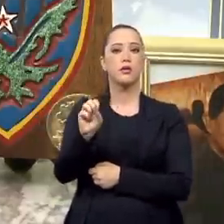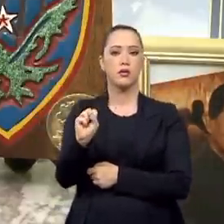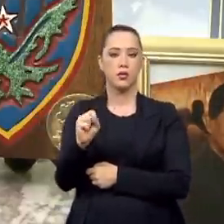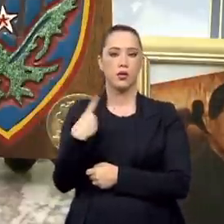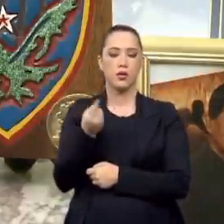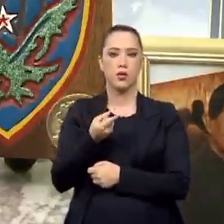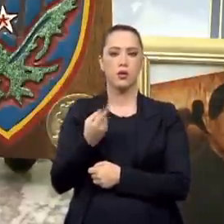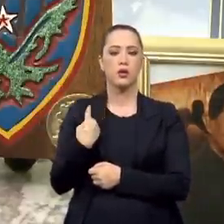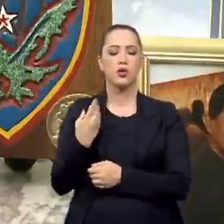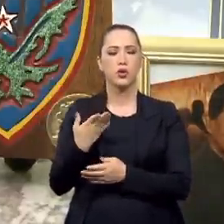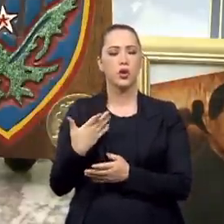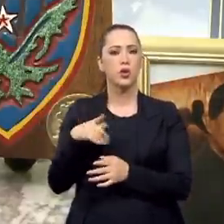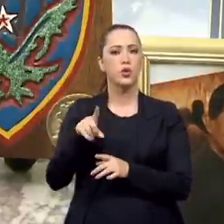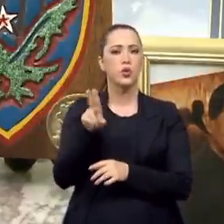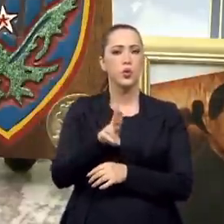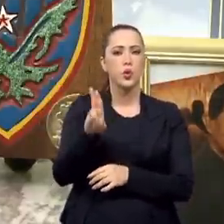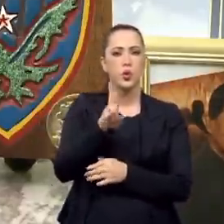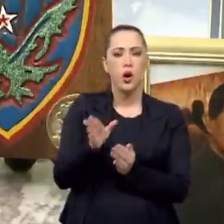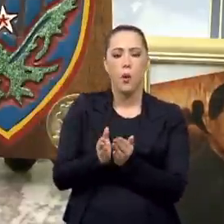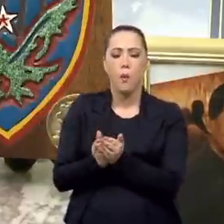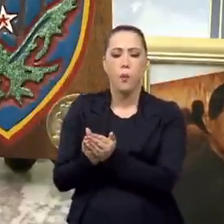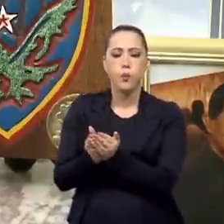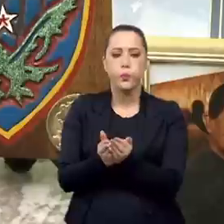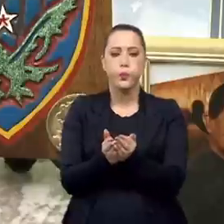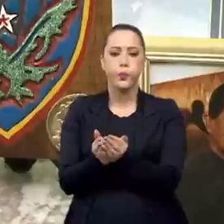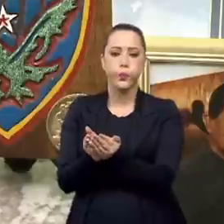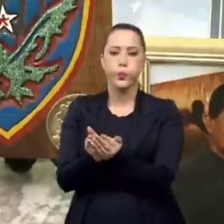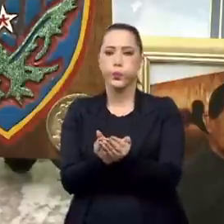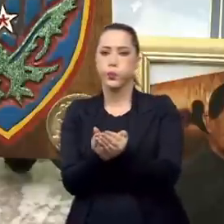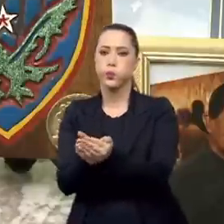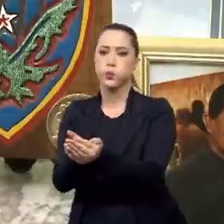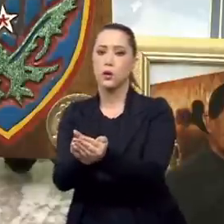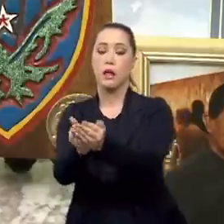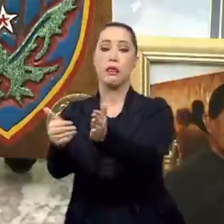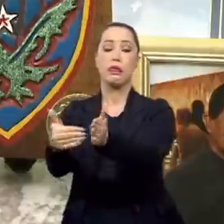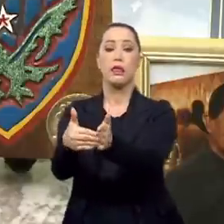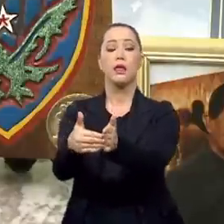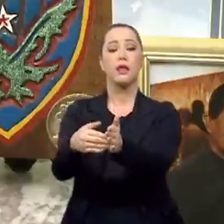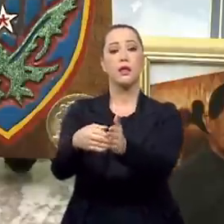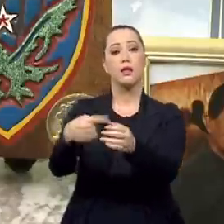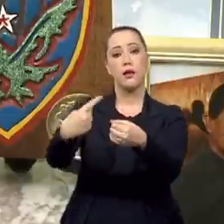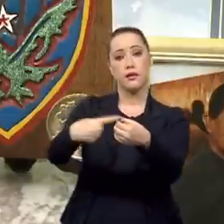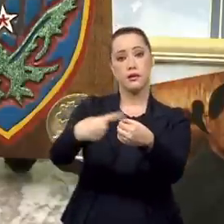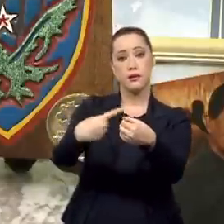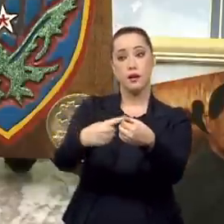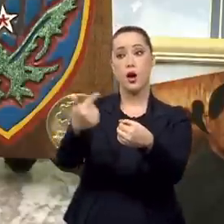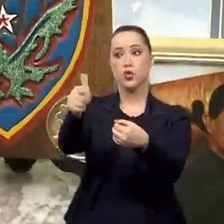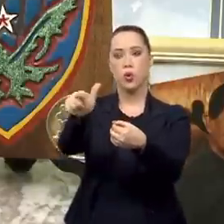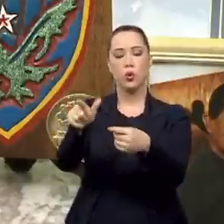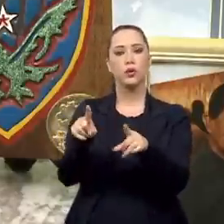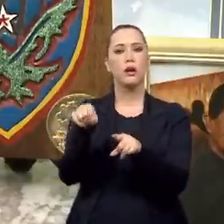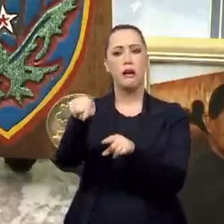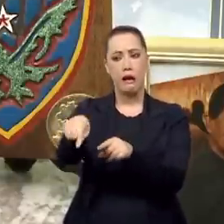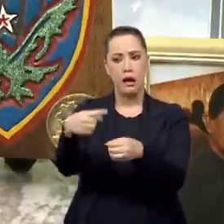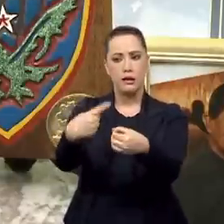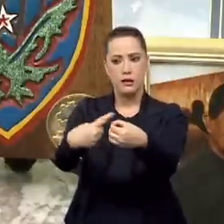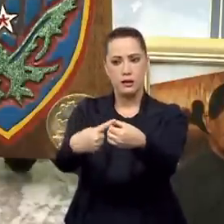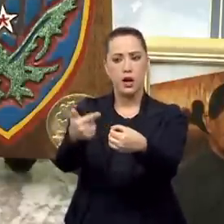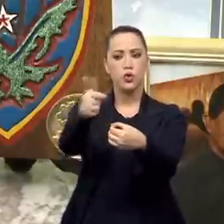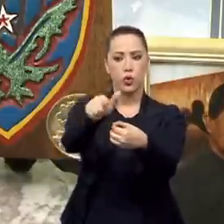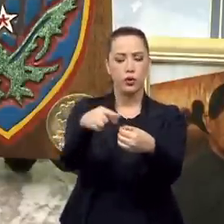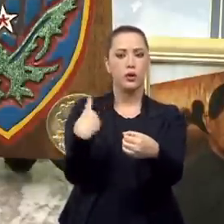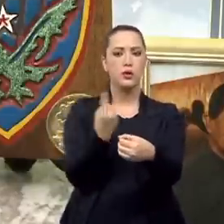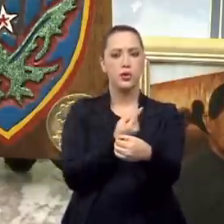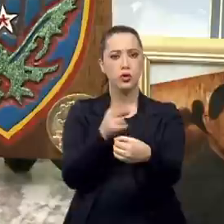barcaços que nos levaram até a cidade de Livorno. Em Livorno, nós pegamos